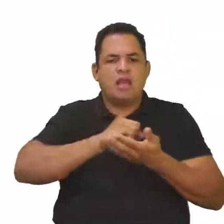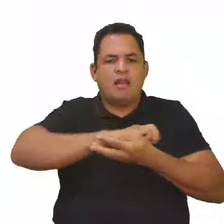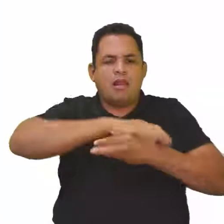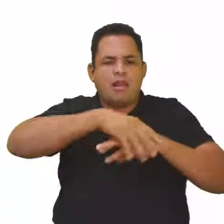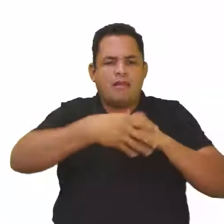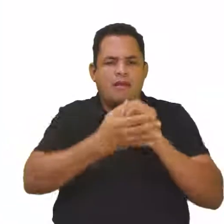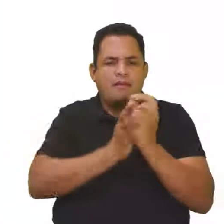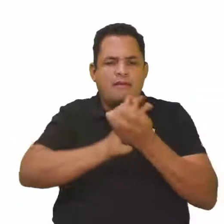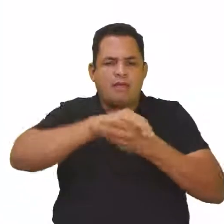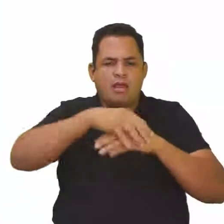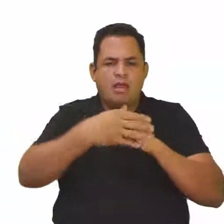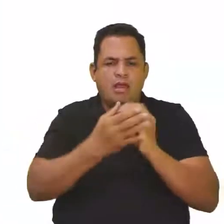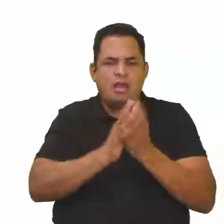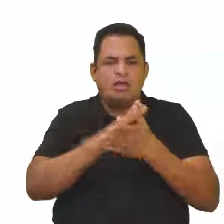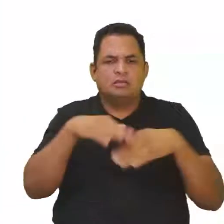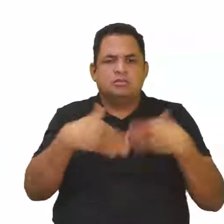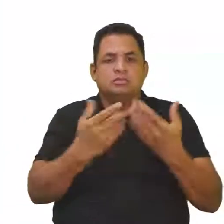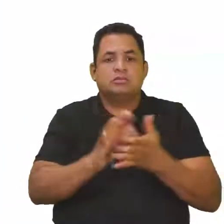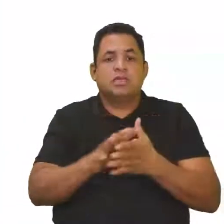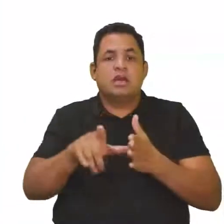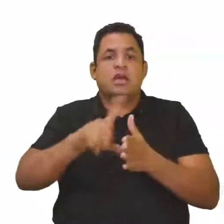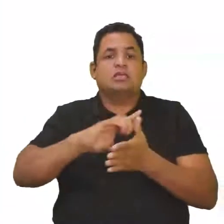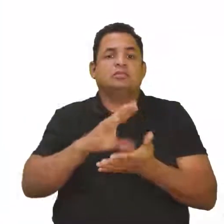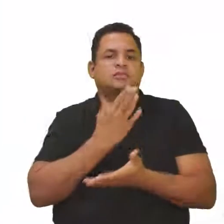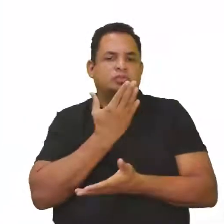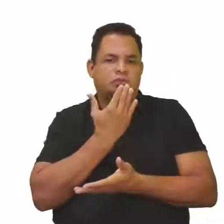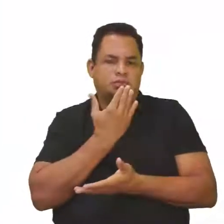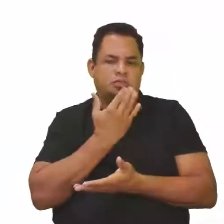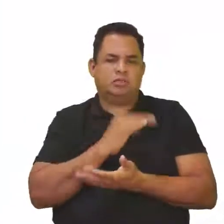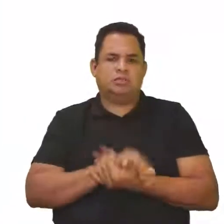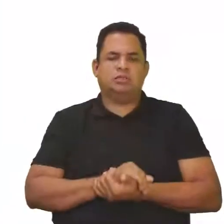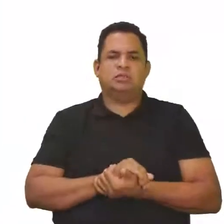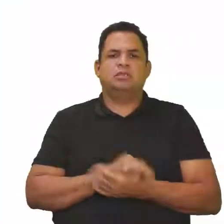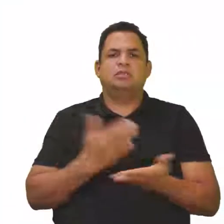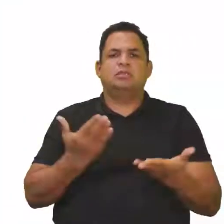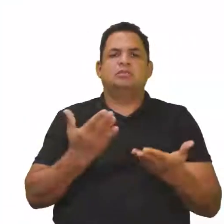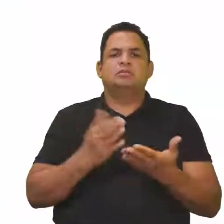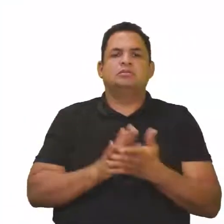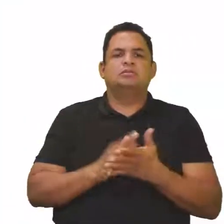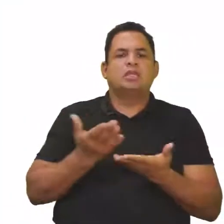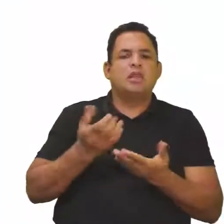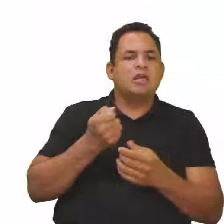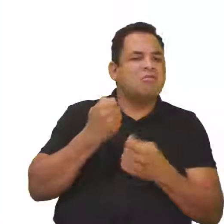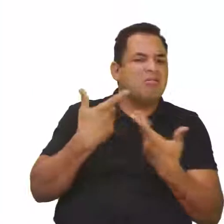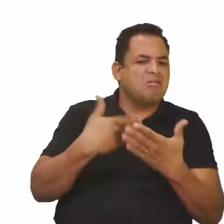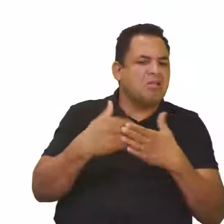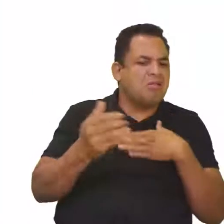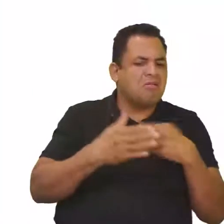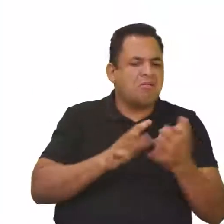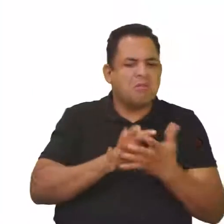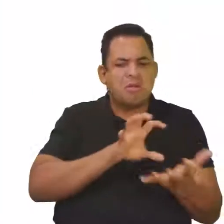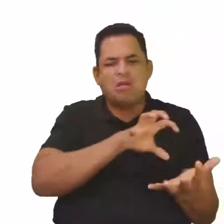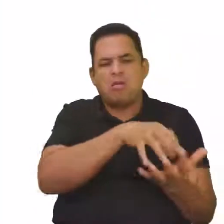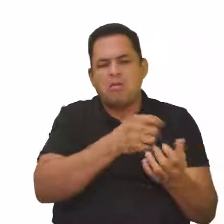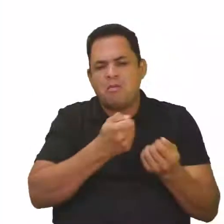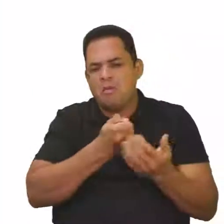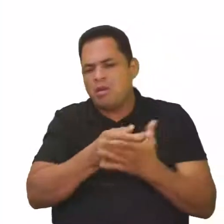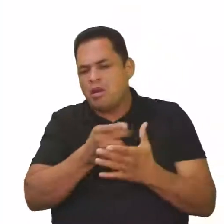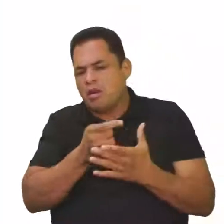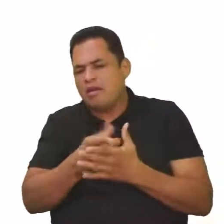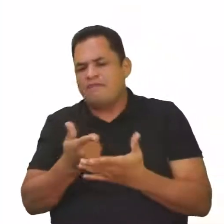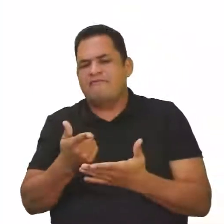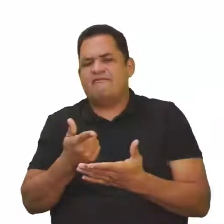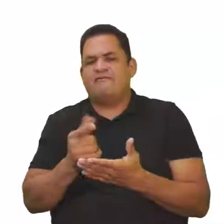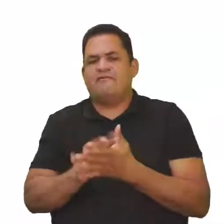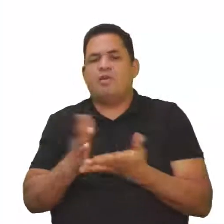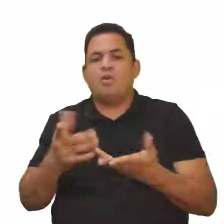deles antes do consumo. Seja aquele que você comprou na feira ou ainda aquele